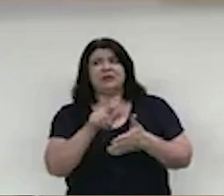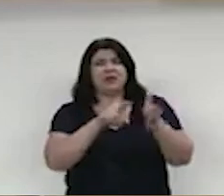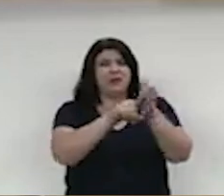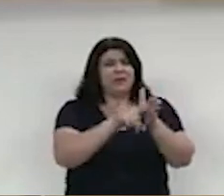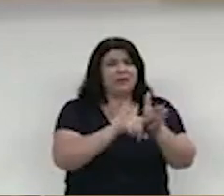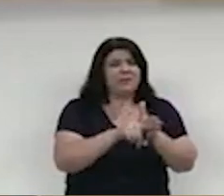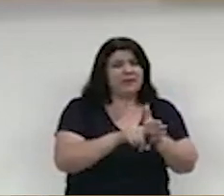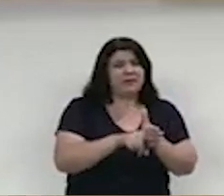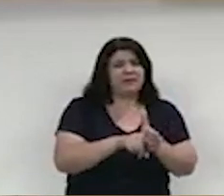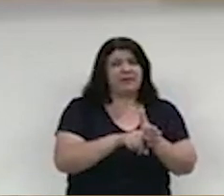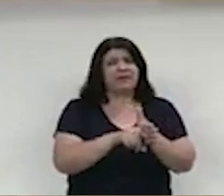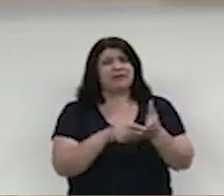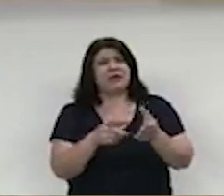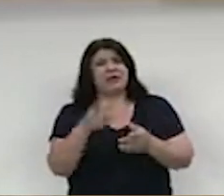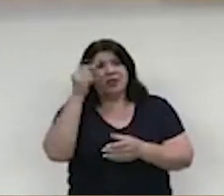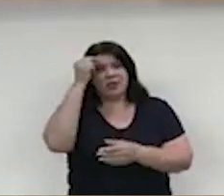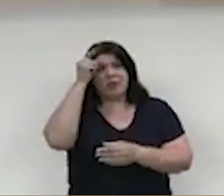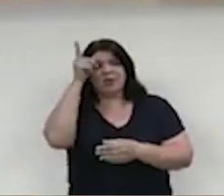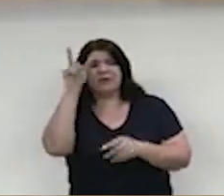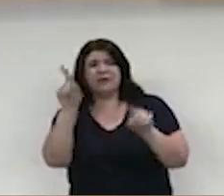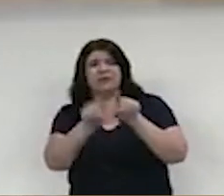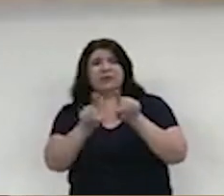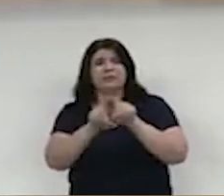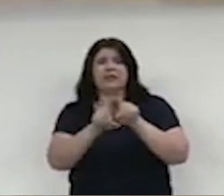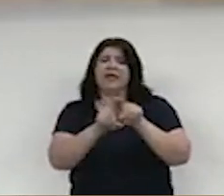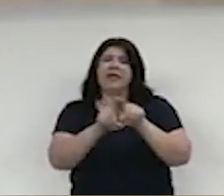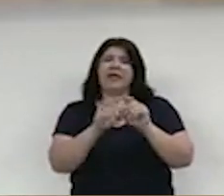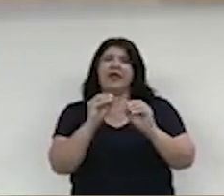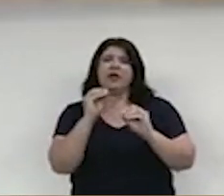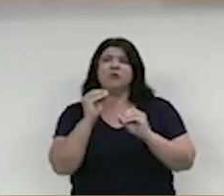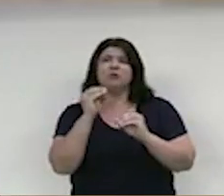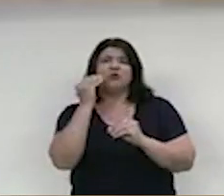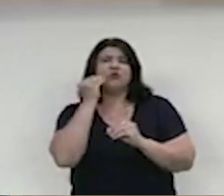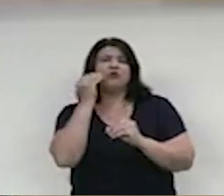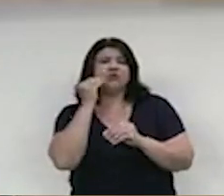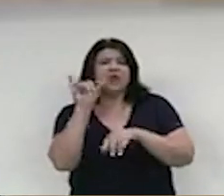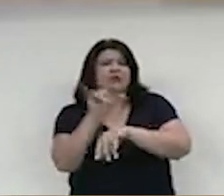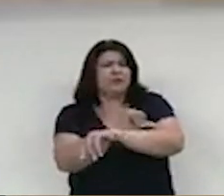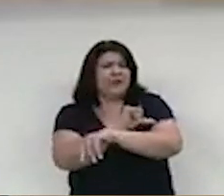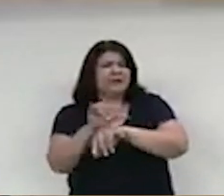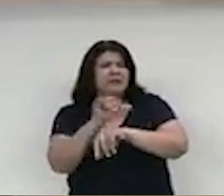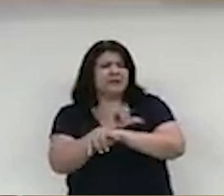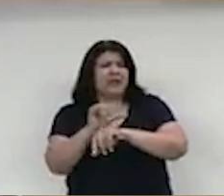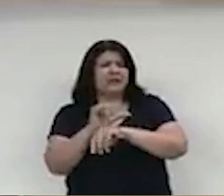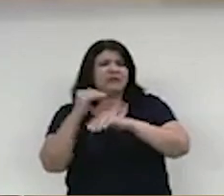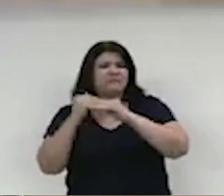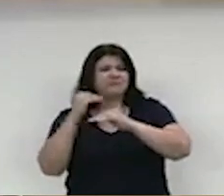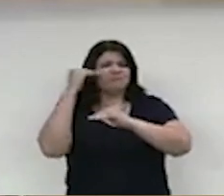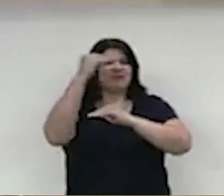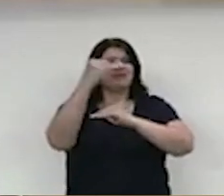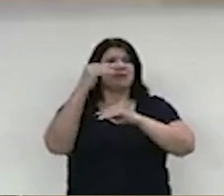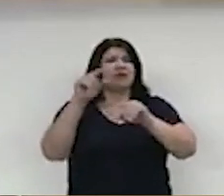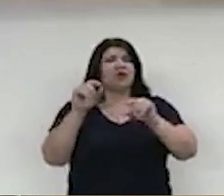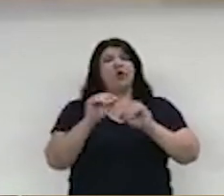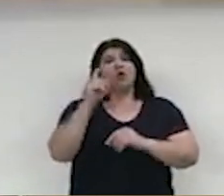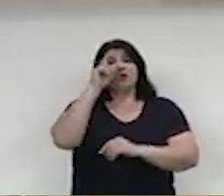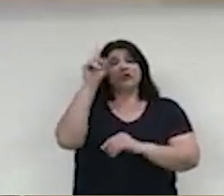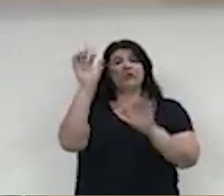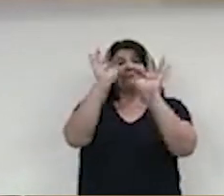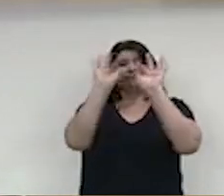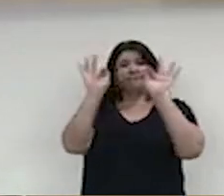conhecimento são as chaves para superar as dificuldades. Sua mãe dizia que um dia, que um dos dias mais felizes da sua vida